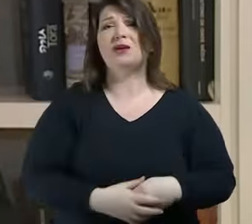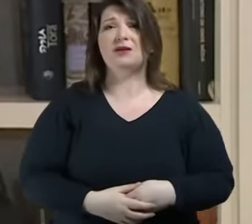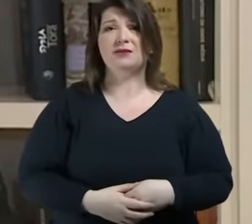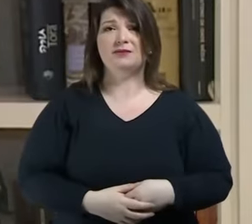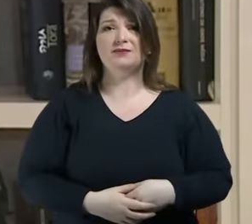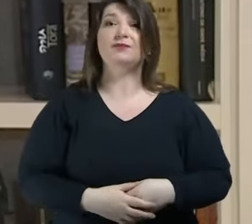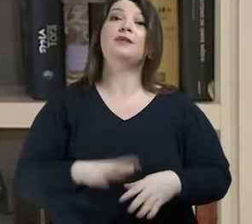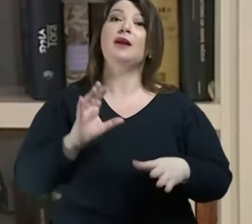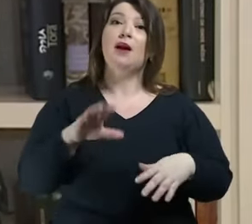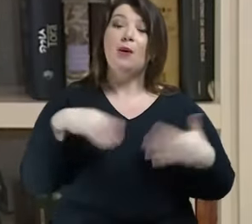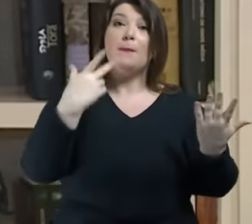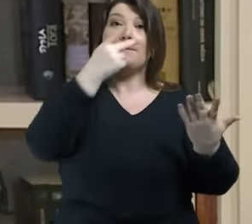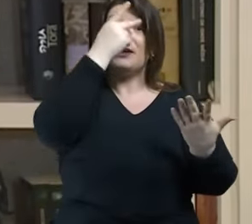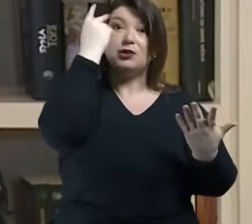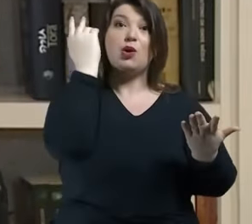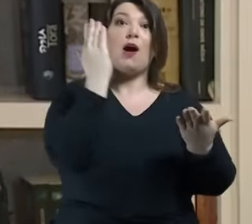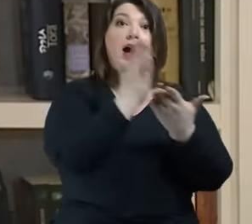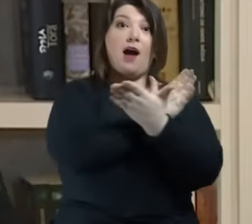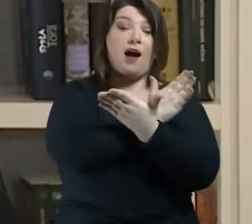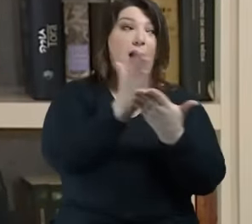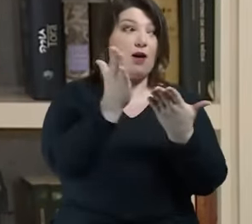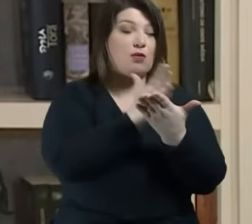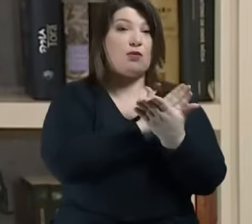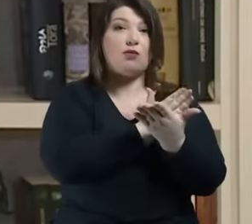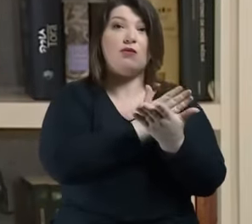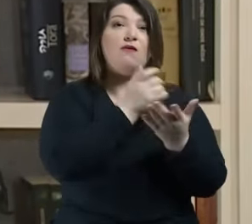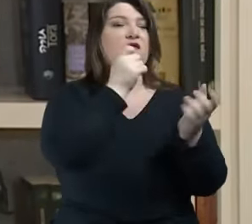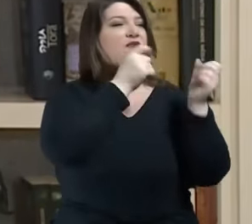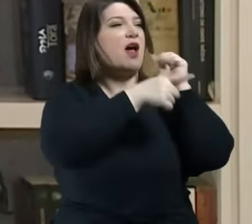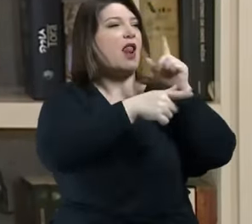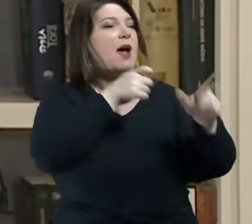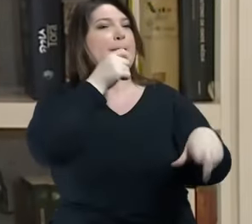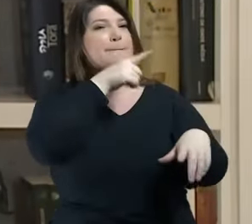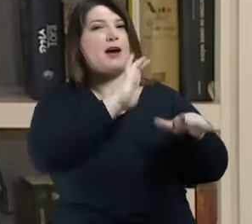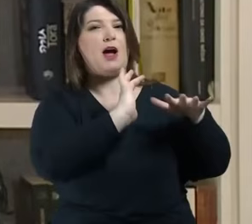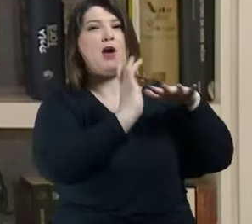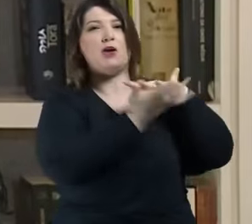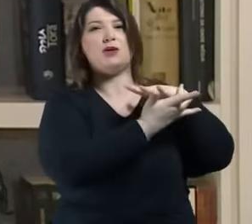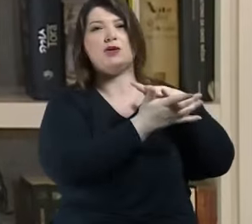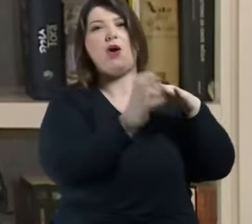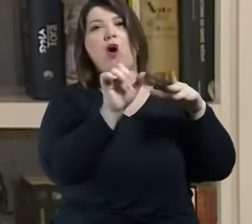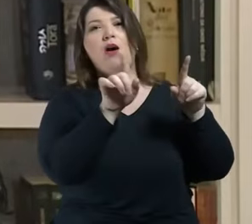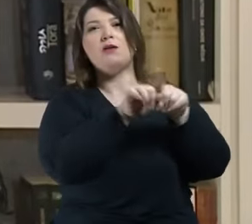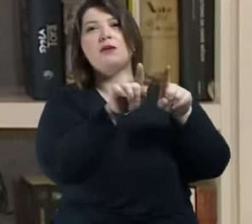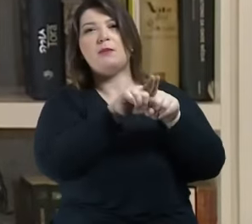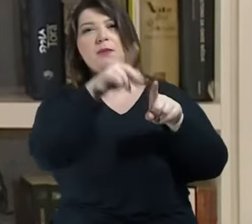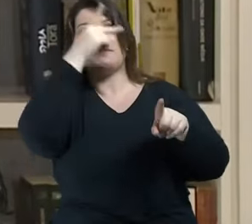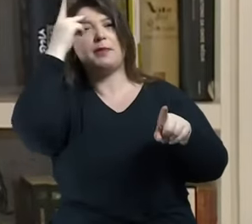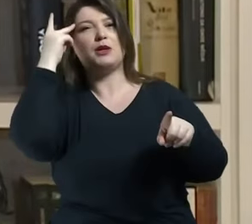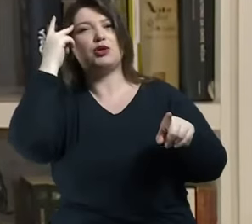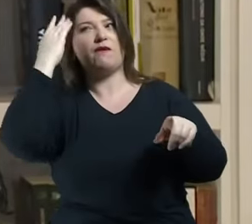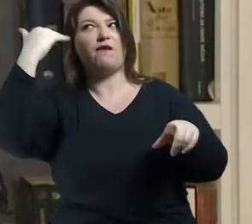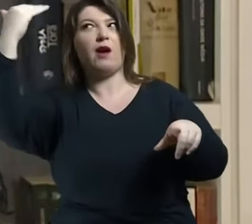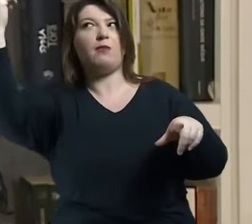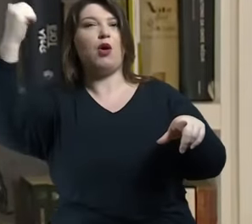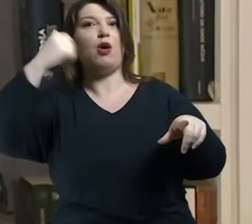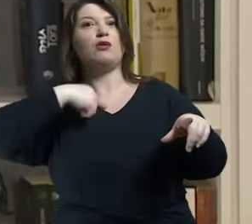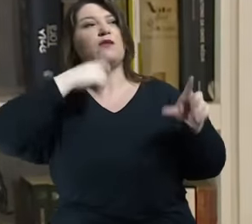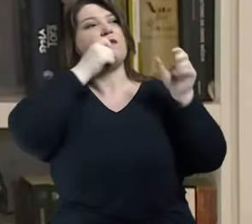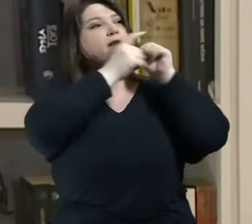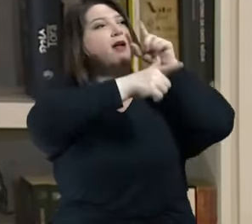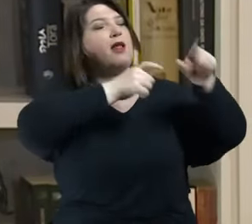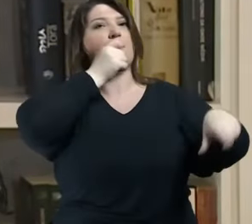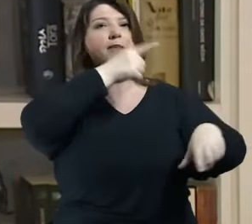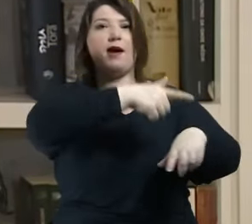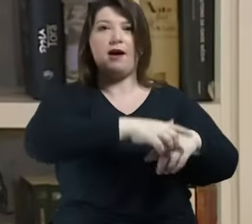redes falam mal das figuras pop e buscam exatamente e tranquilamente a mesma coisa que os